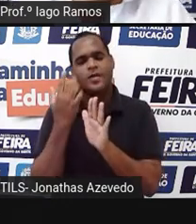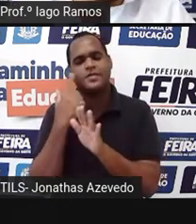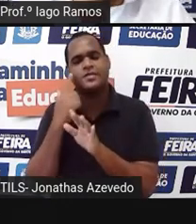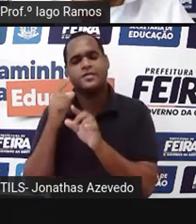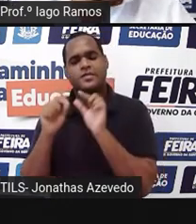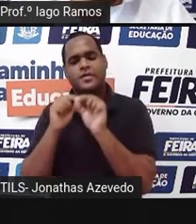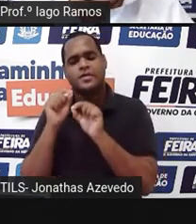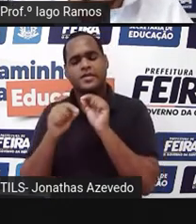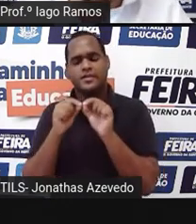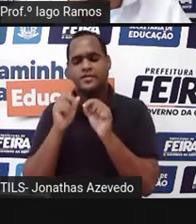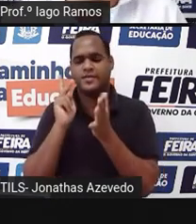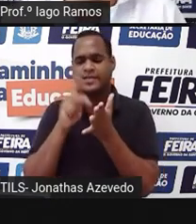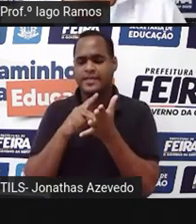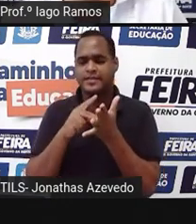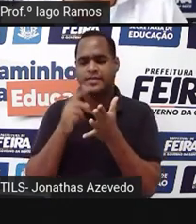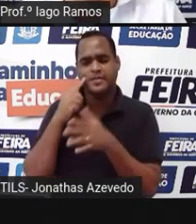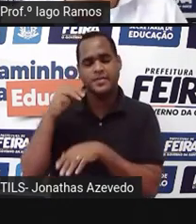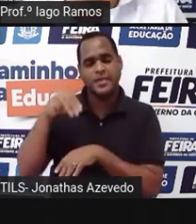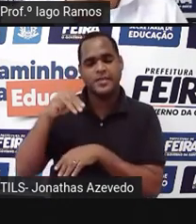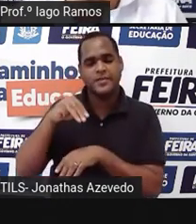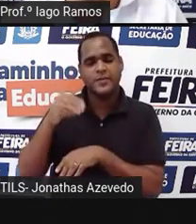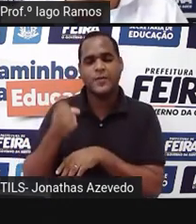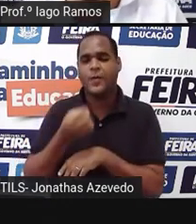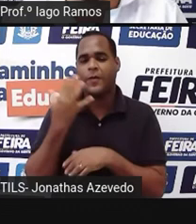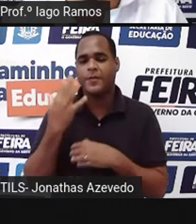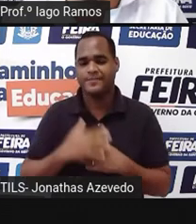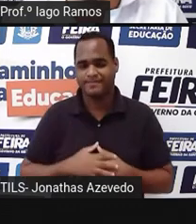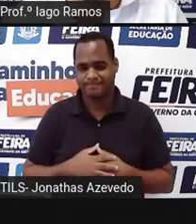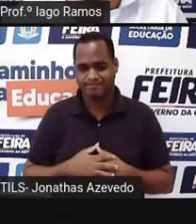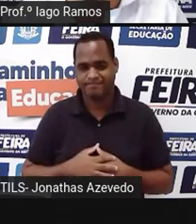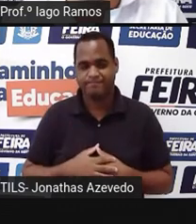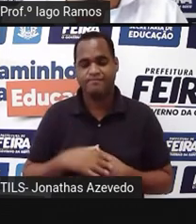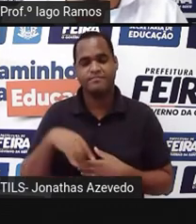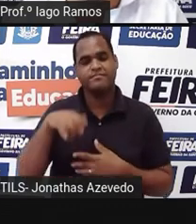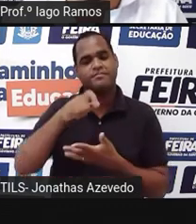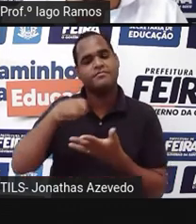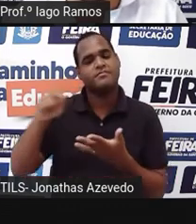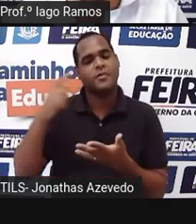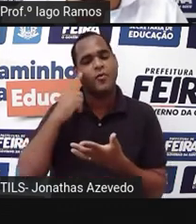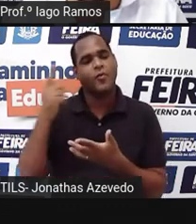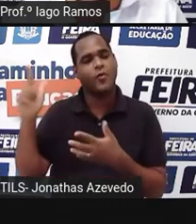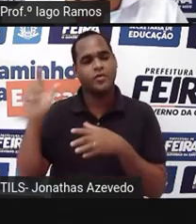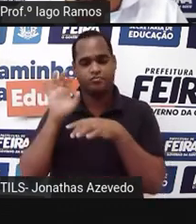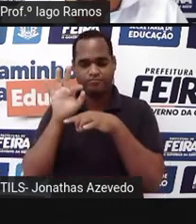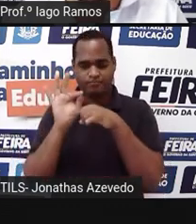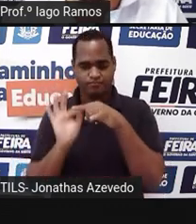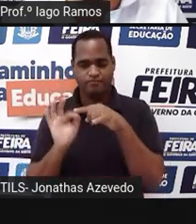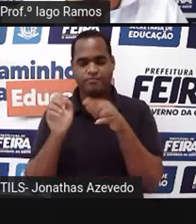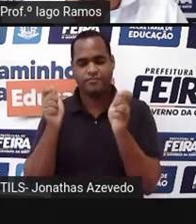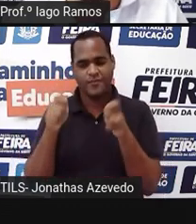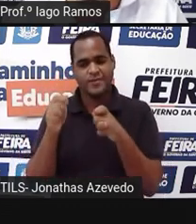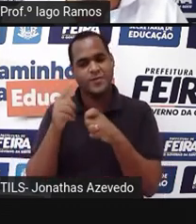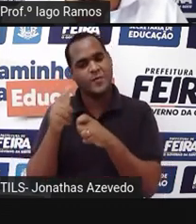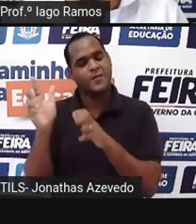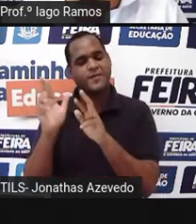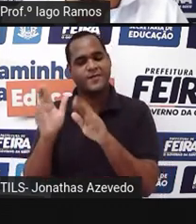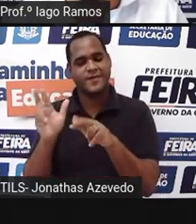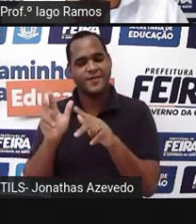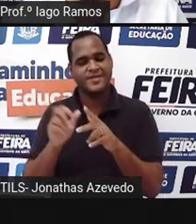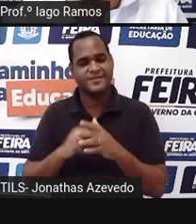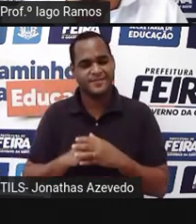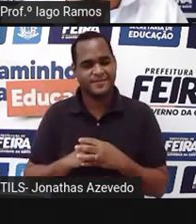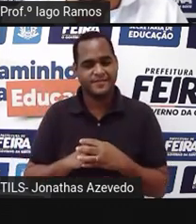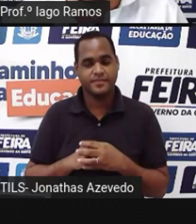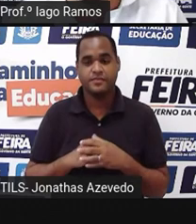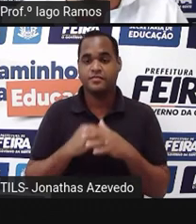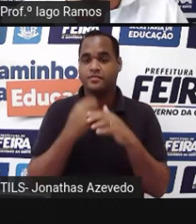tamanho real em metros tá bom? a gente vai escrever ali uma outra fração do outro lado que